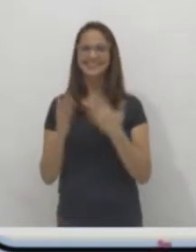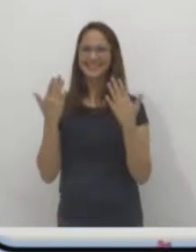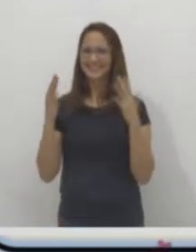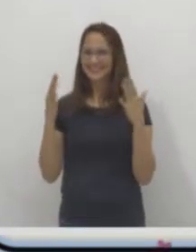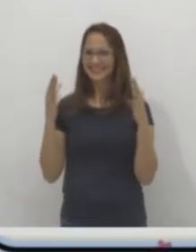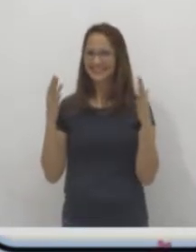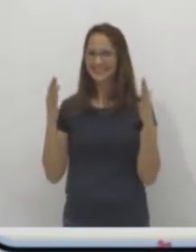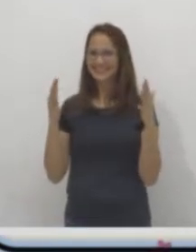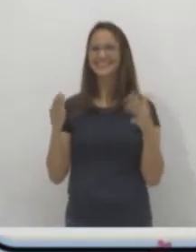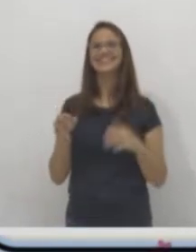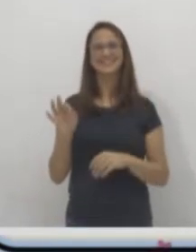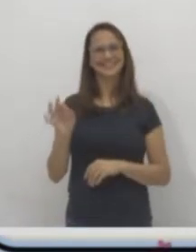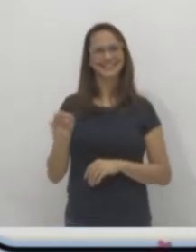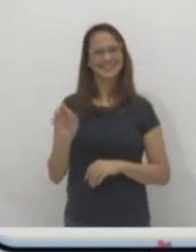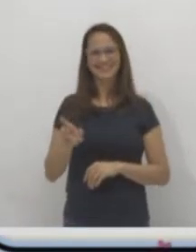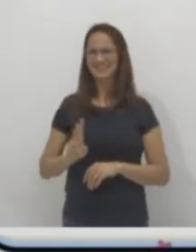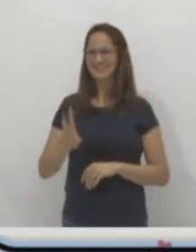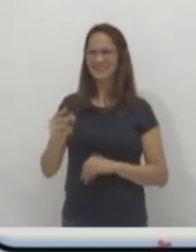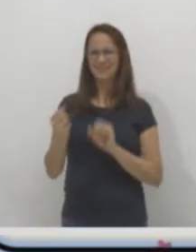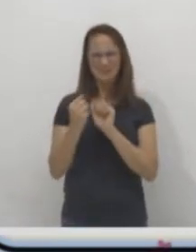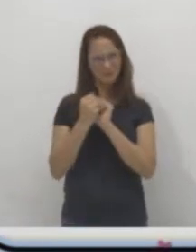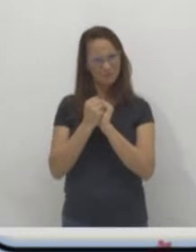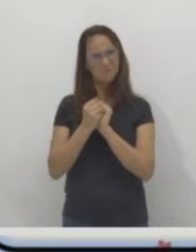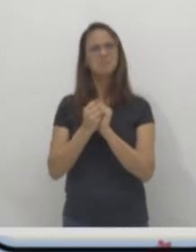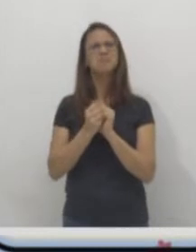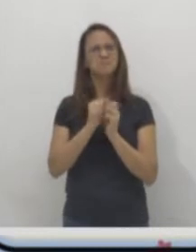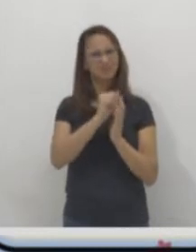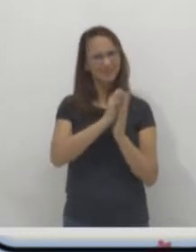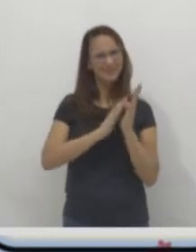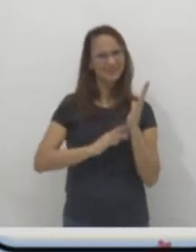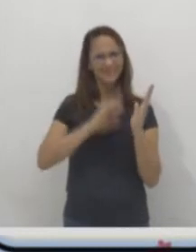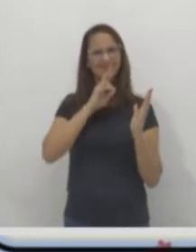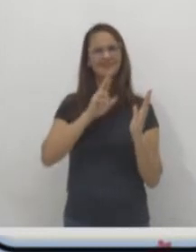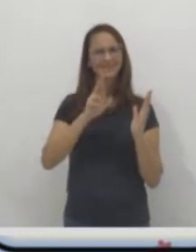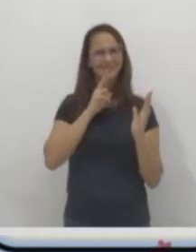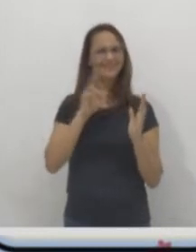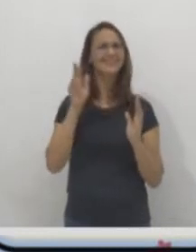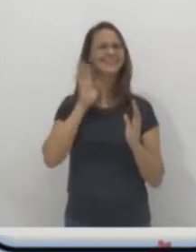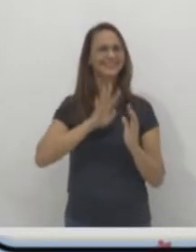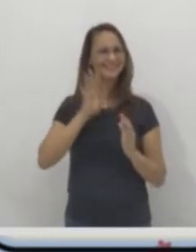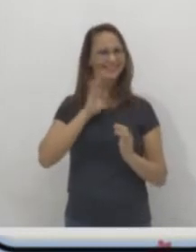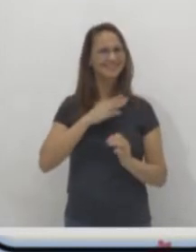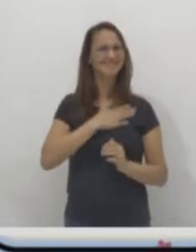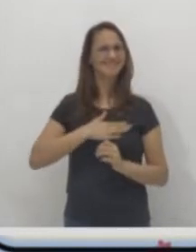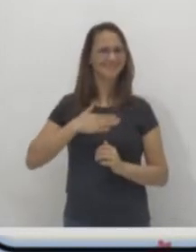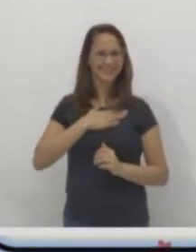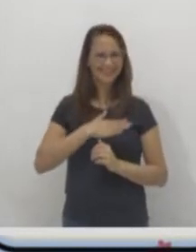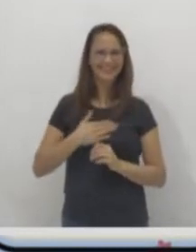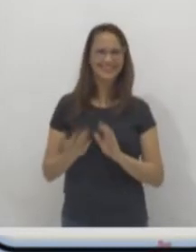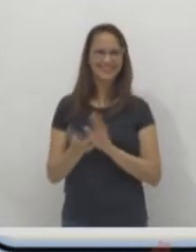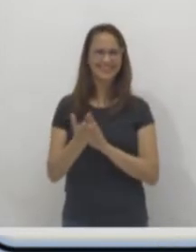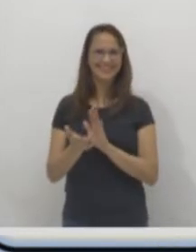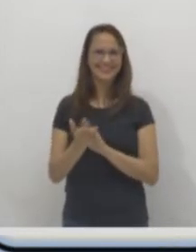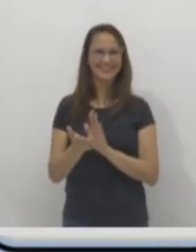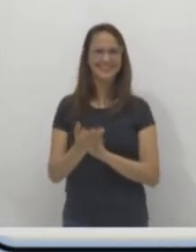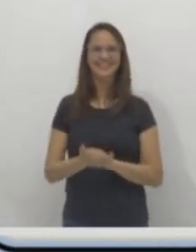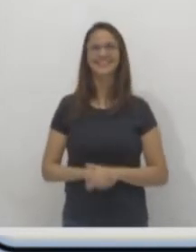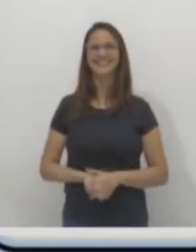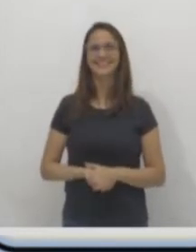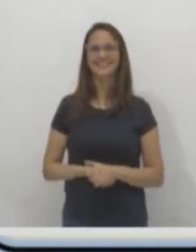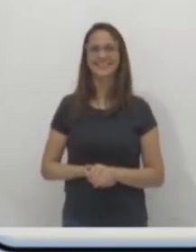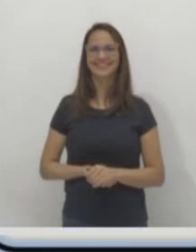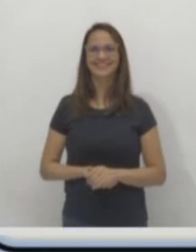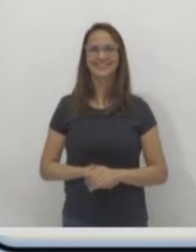Richard está aqui, todas aqui, e fez essa atividade legal, legal, legal, legal. Gostei de ver, né? Parabéns.